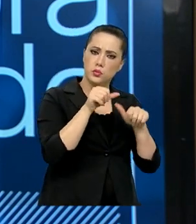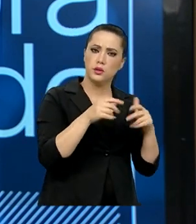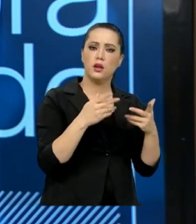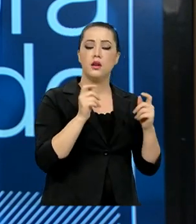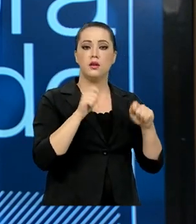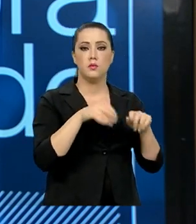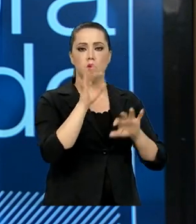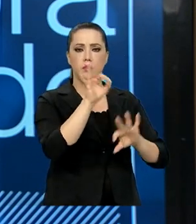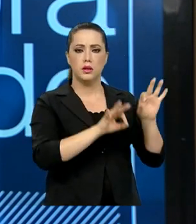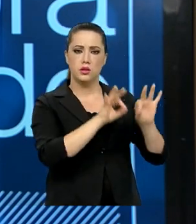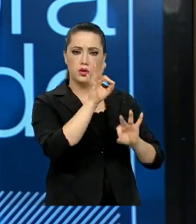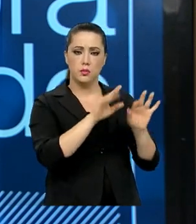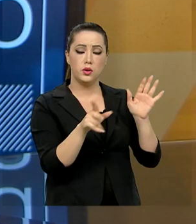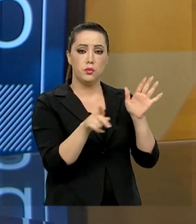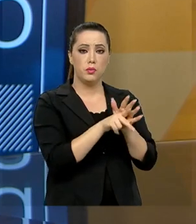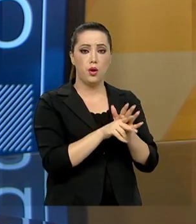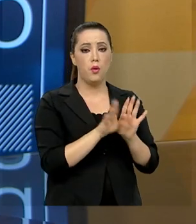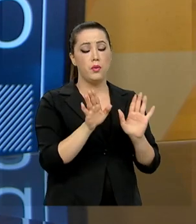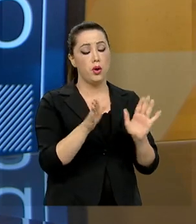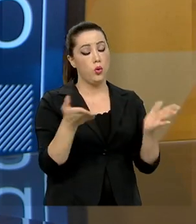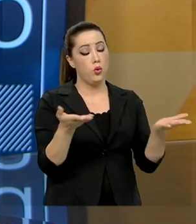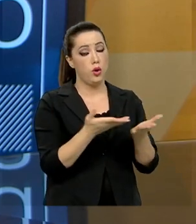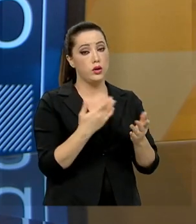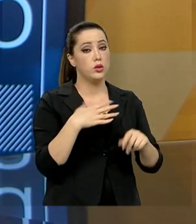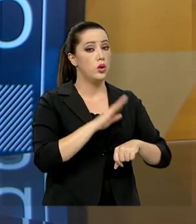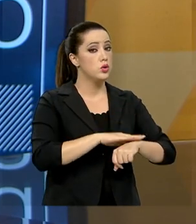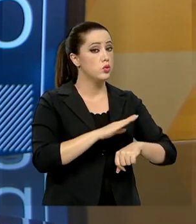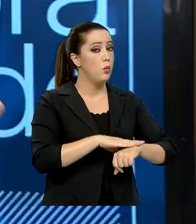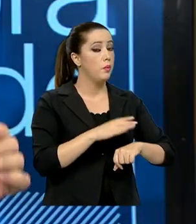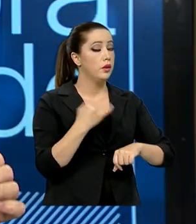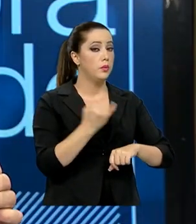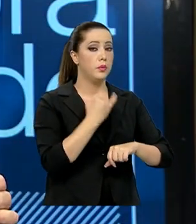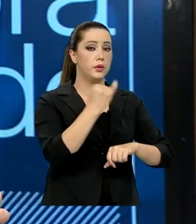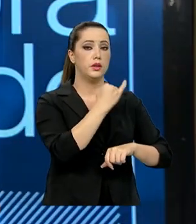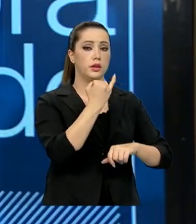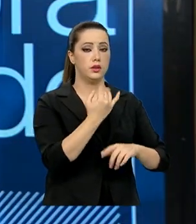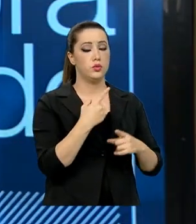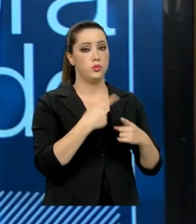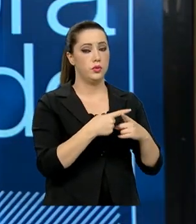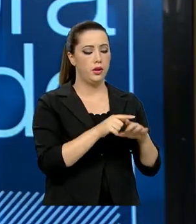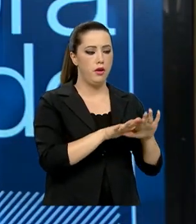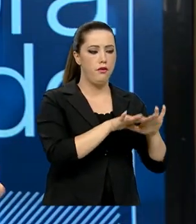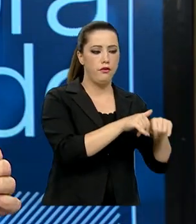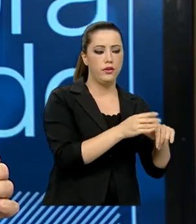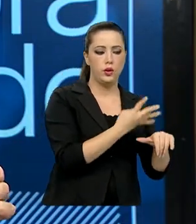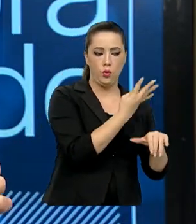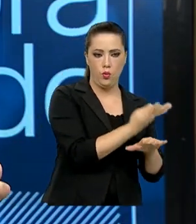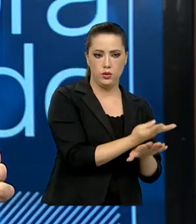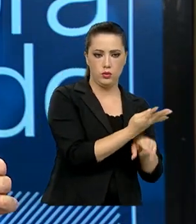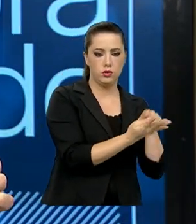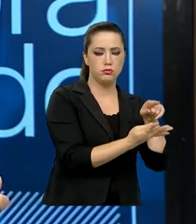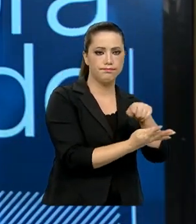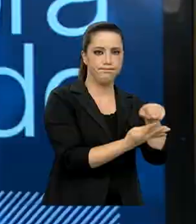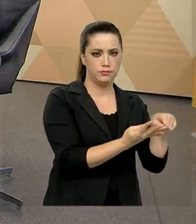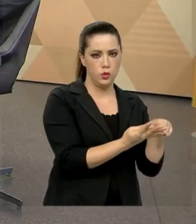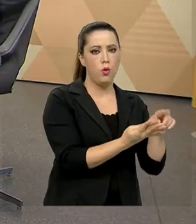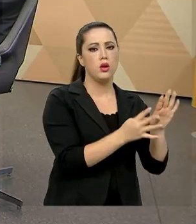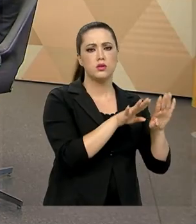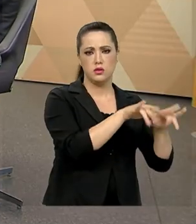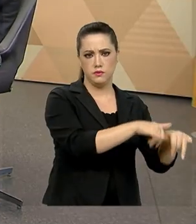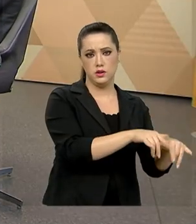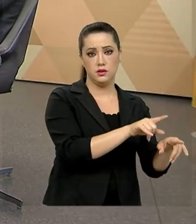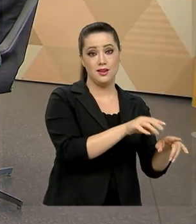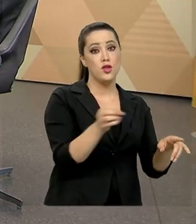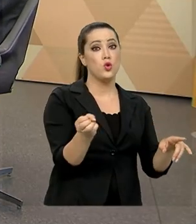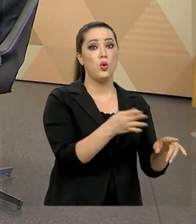Nacional de Pós-Graduação. Estamos num ponto de inflexão. Estamos terminando um ciclo, um quadriênio. Vamos